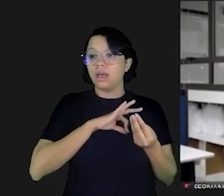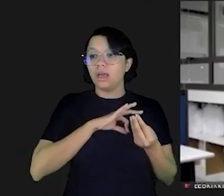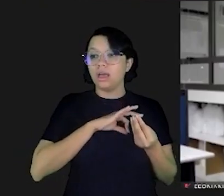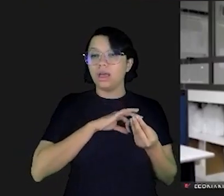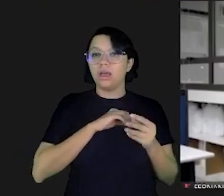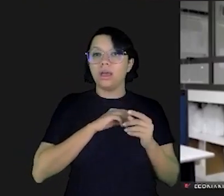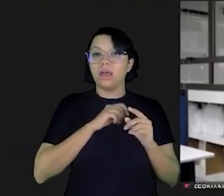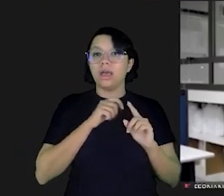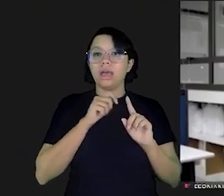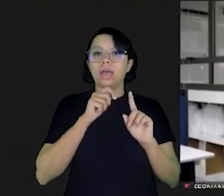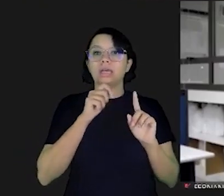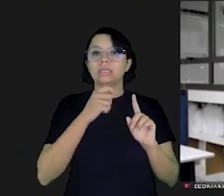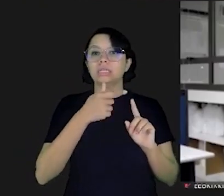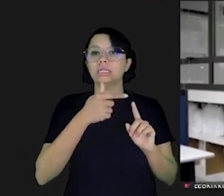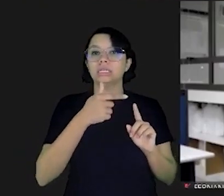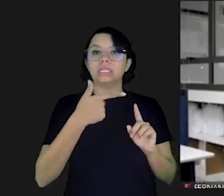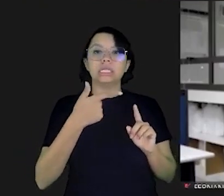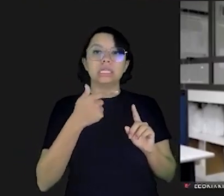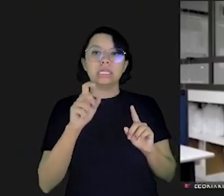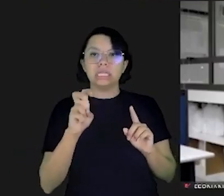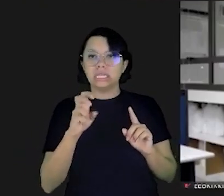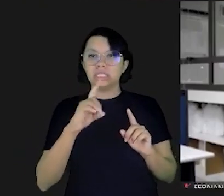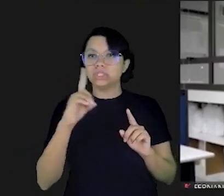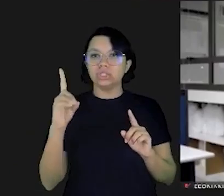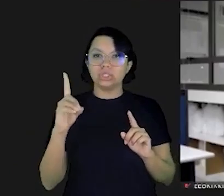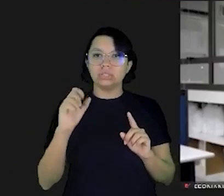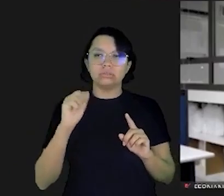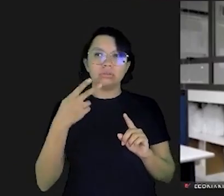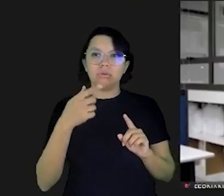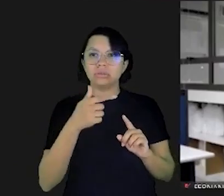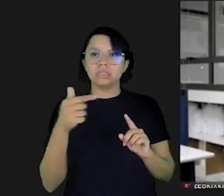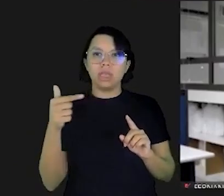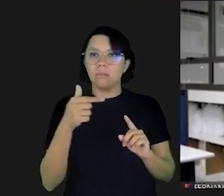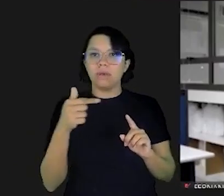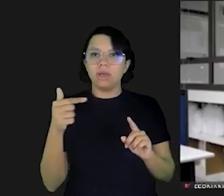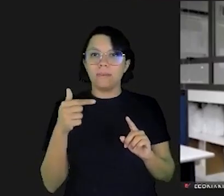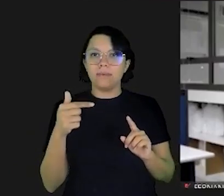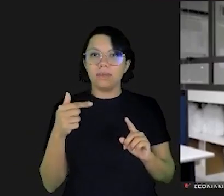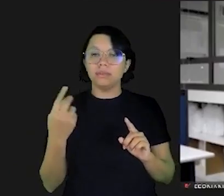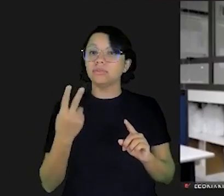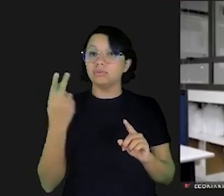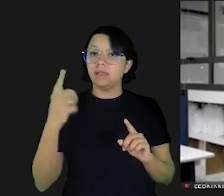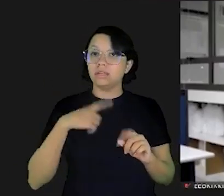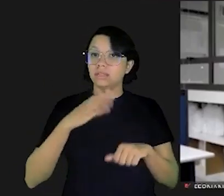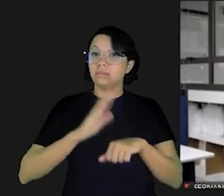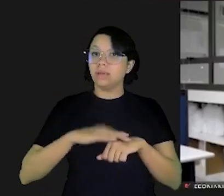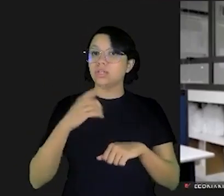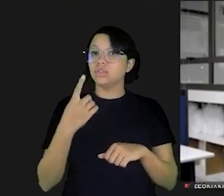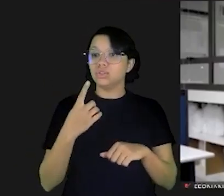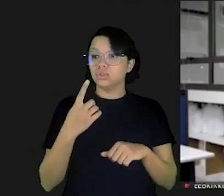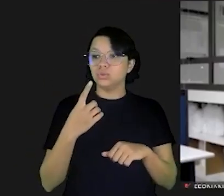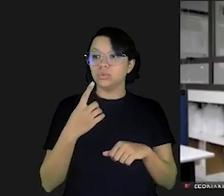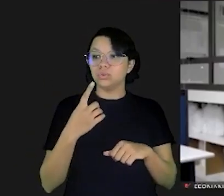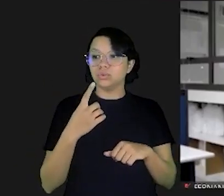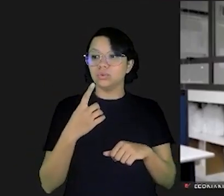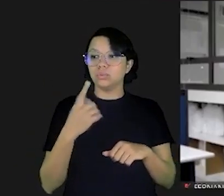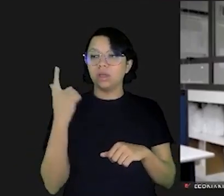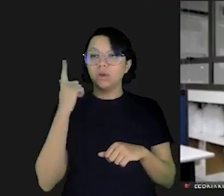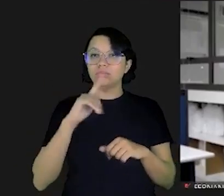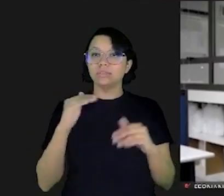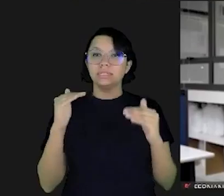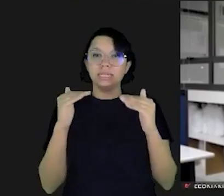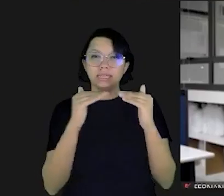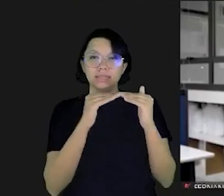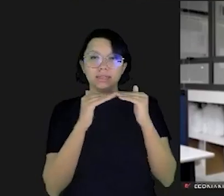por exemplo seu salário quinzenalmente ou semanalmente talvez valha a pena você ter mais de um cartão de crédito